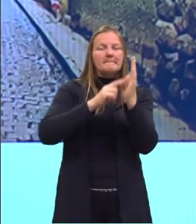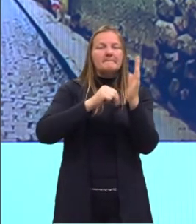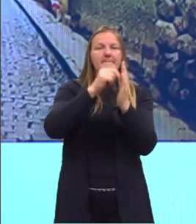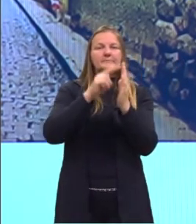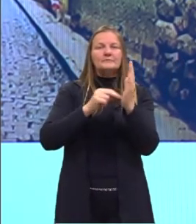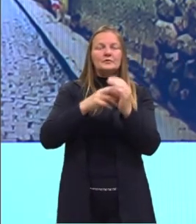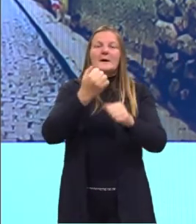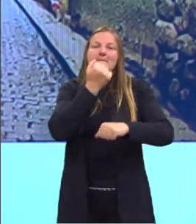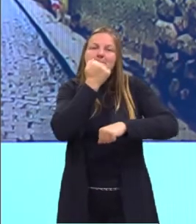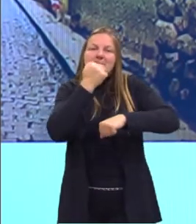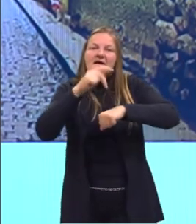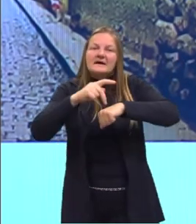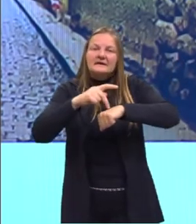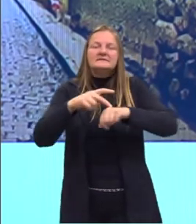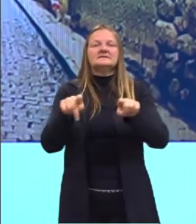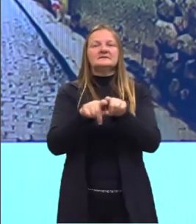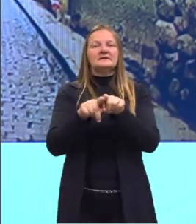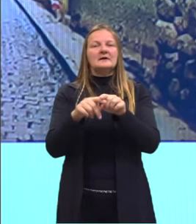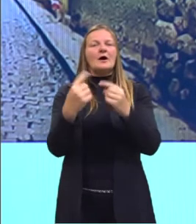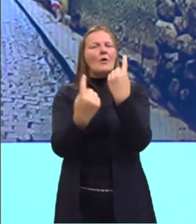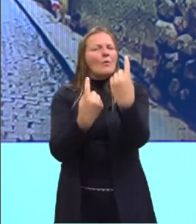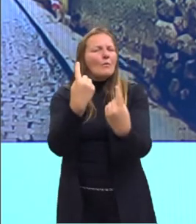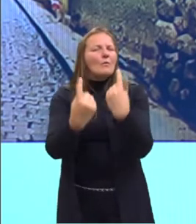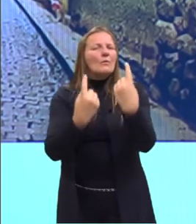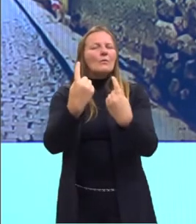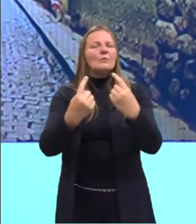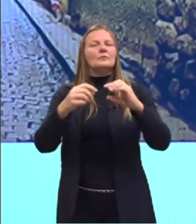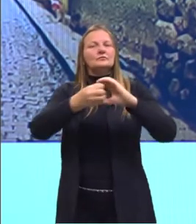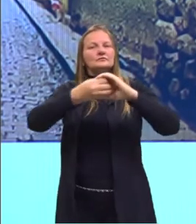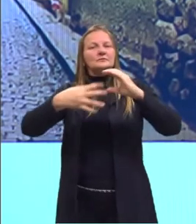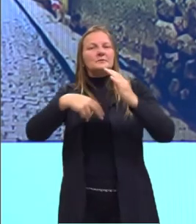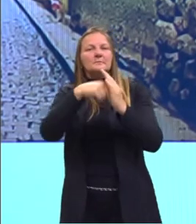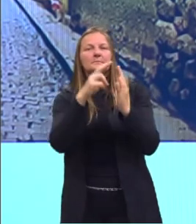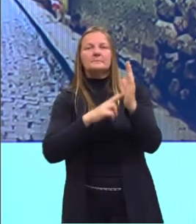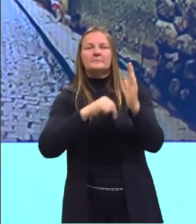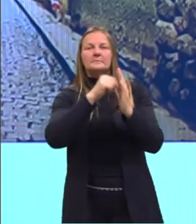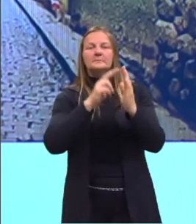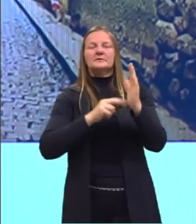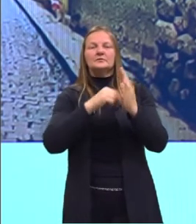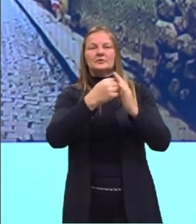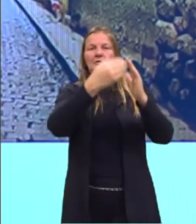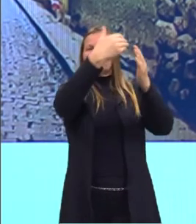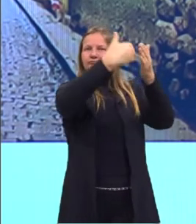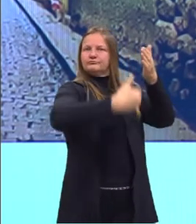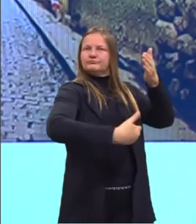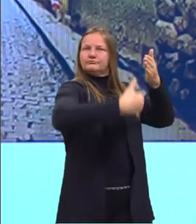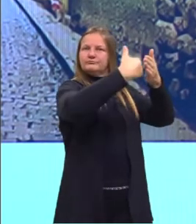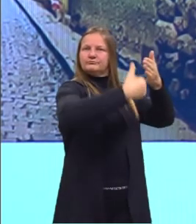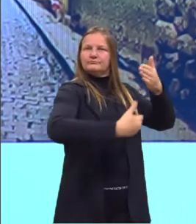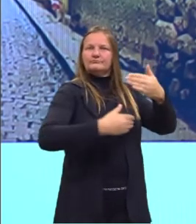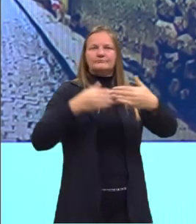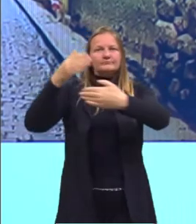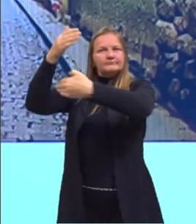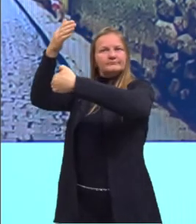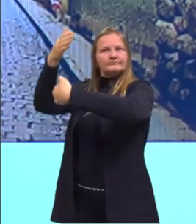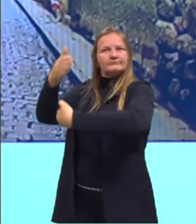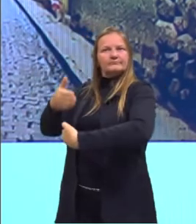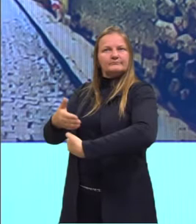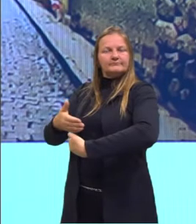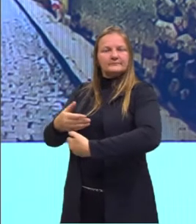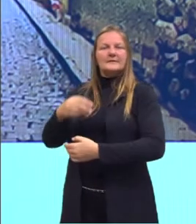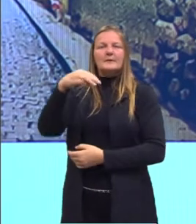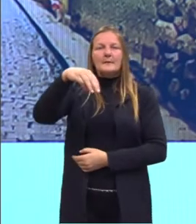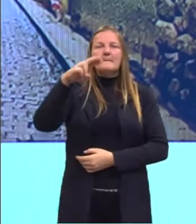pedras, nós tínhamos também alguma coisa de pintura em mural, ou seja, em parede, para decorar,